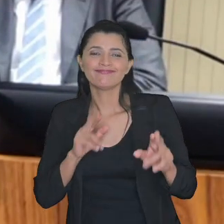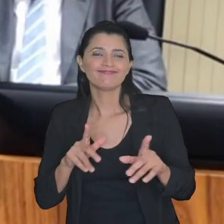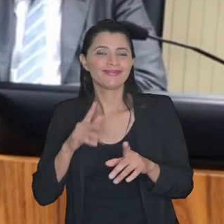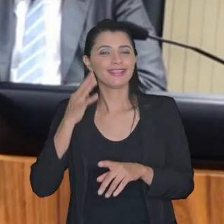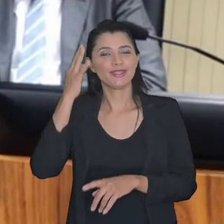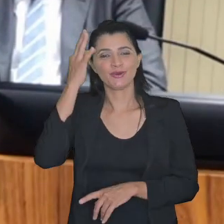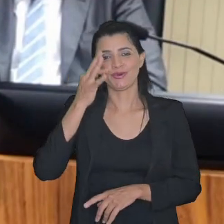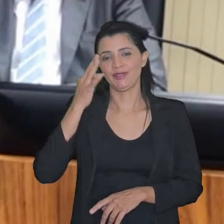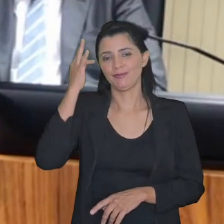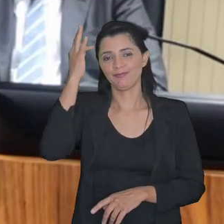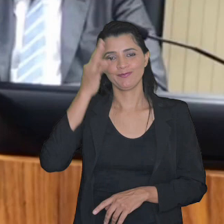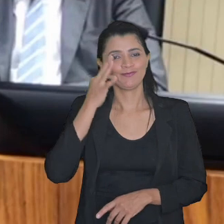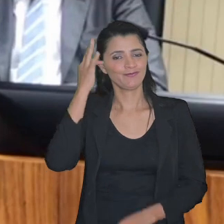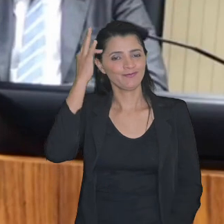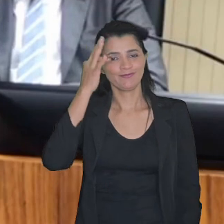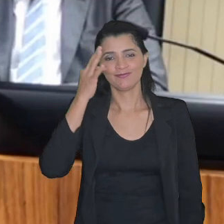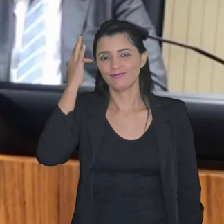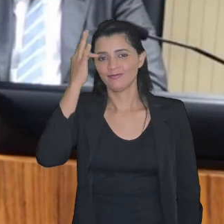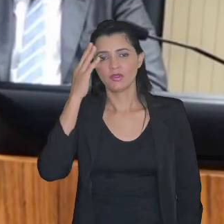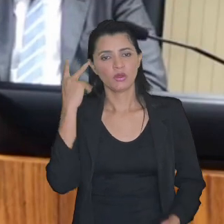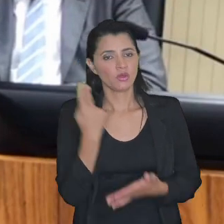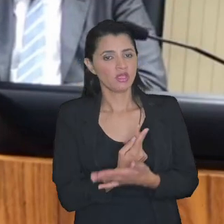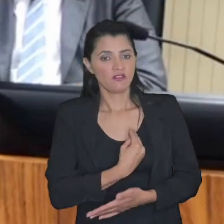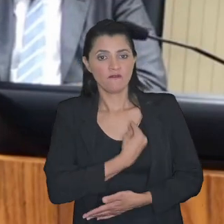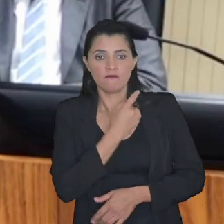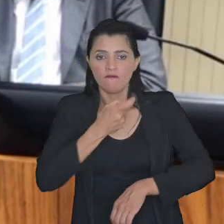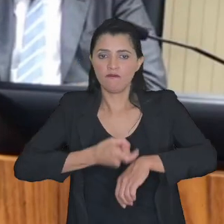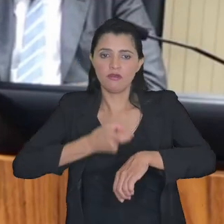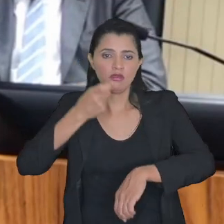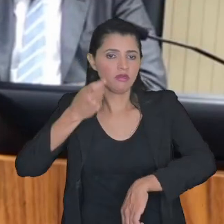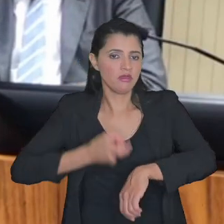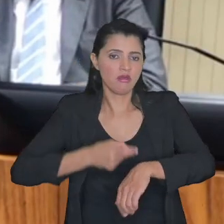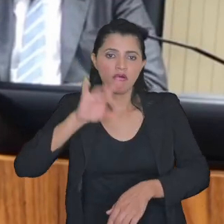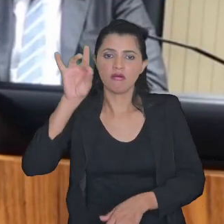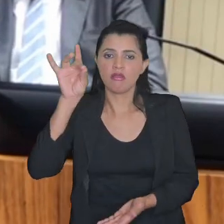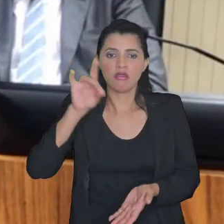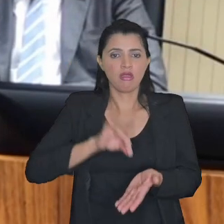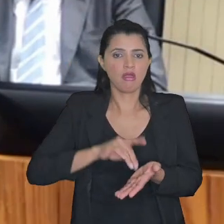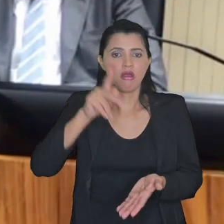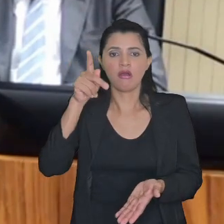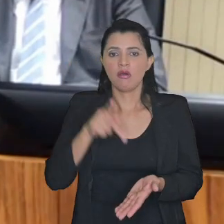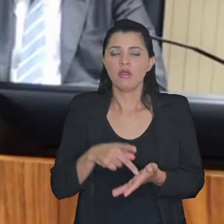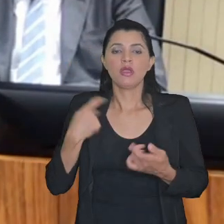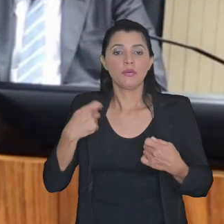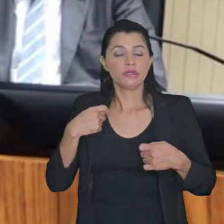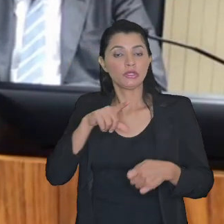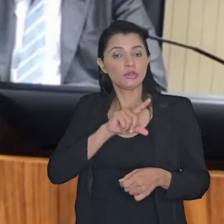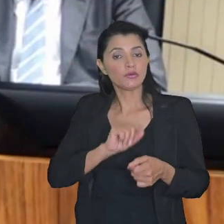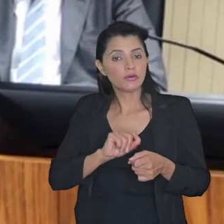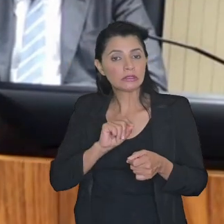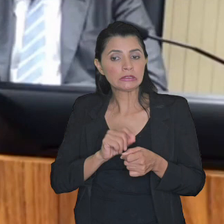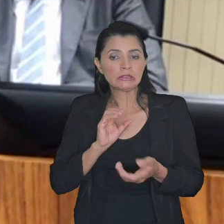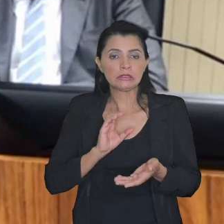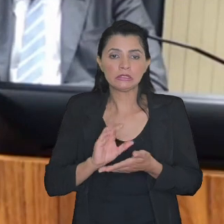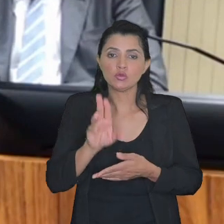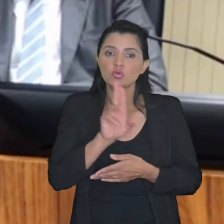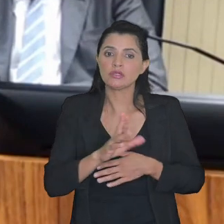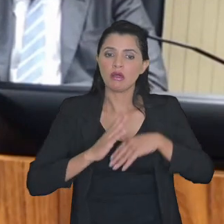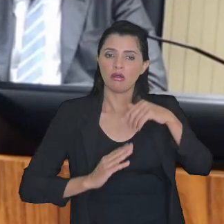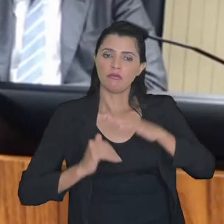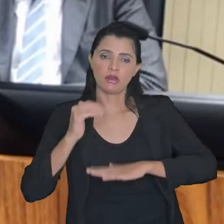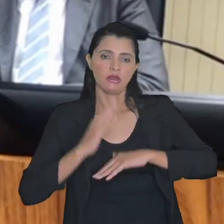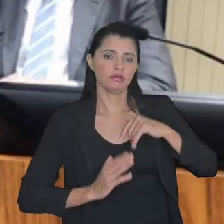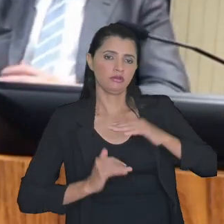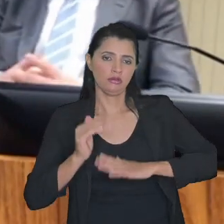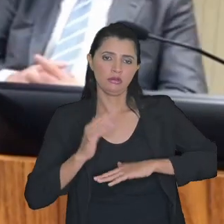teoréticos eles repercutem na vida concreta e eu preciso fazer a aplicação nós não vivemos